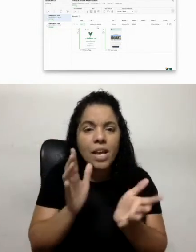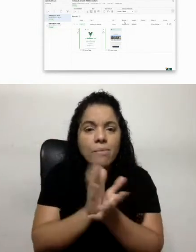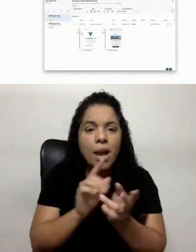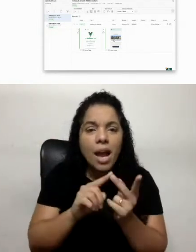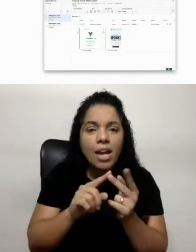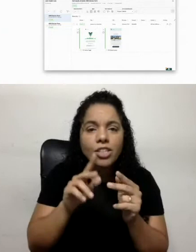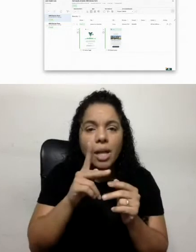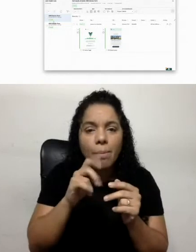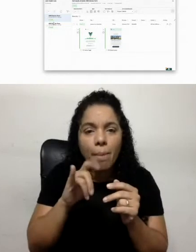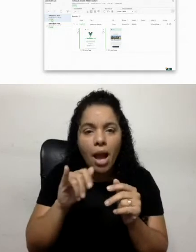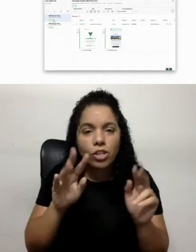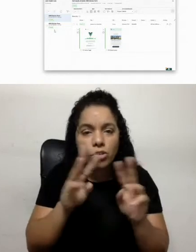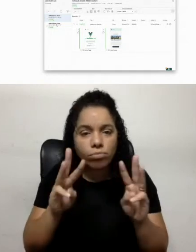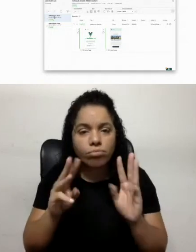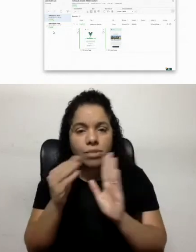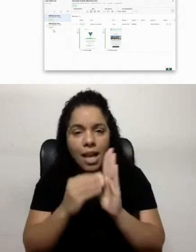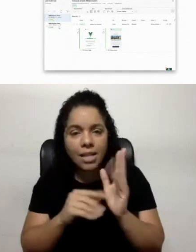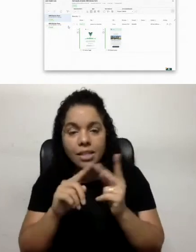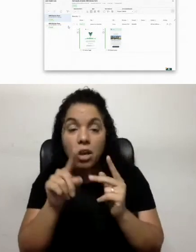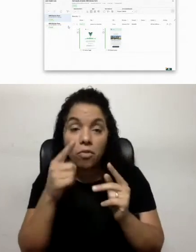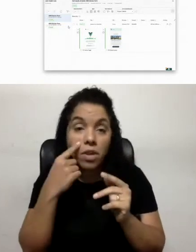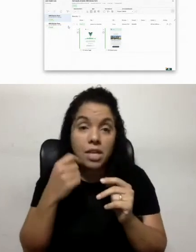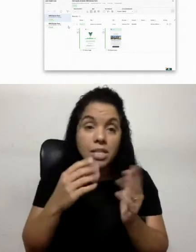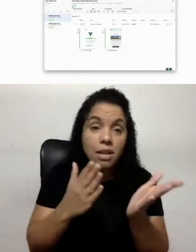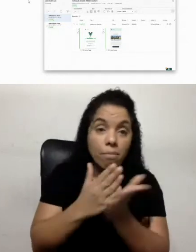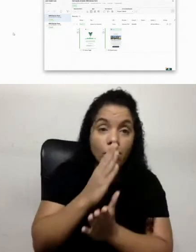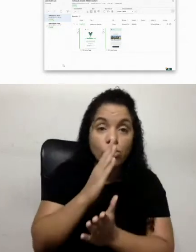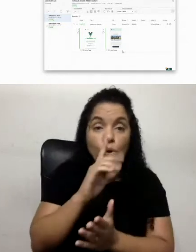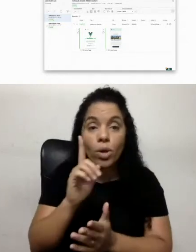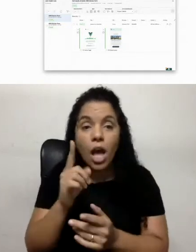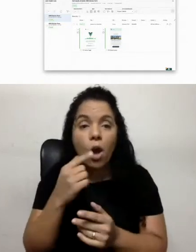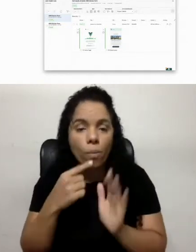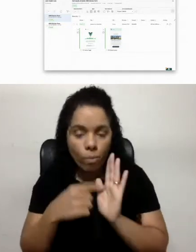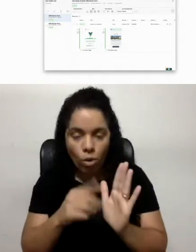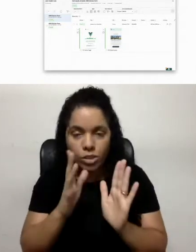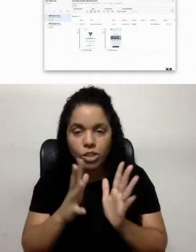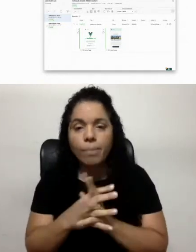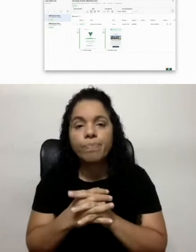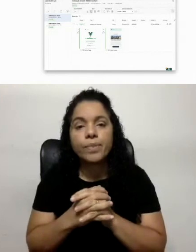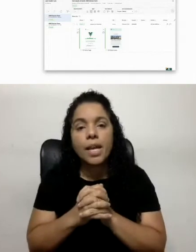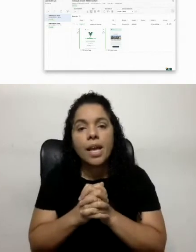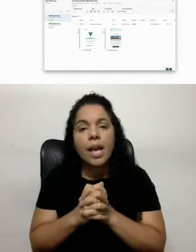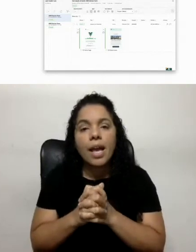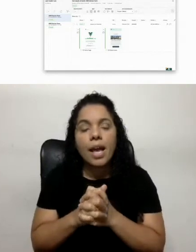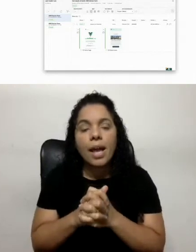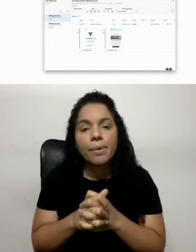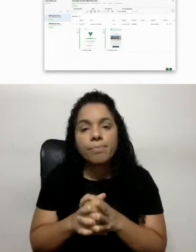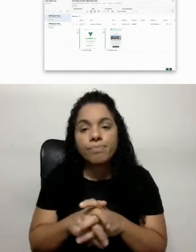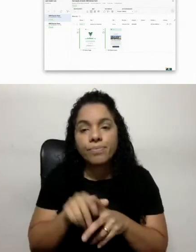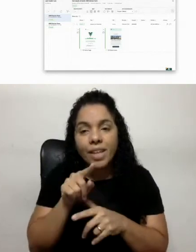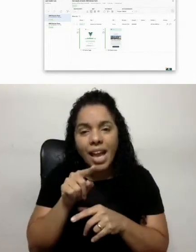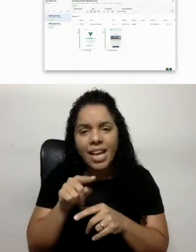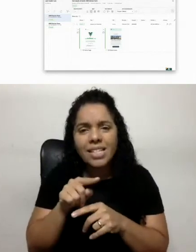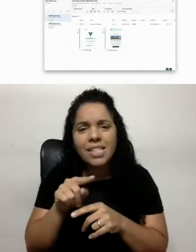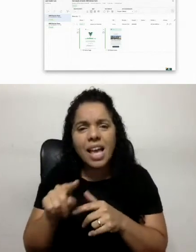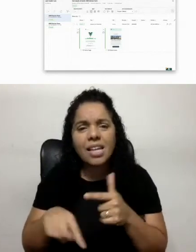página, tudo certinho. ele já diz aqui se passou ou não, tá? Então, essa é eu acho que a